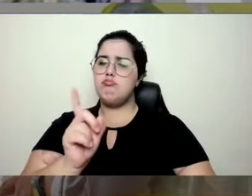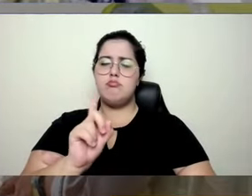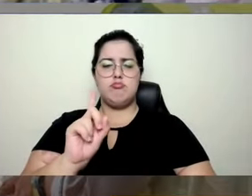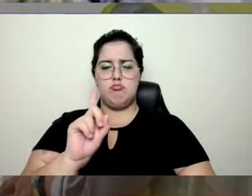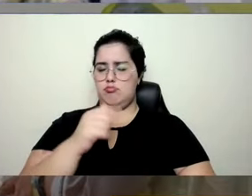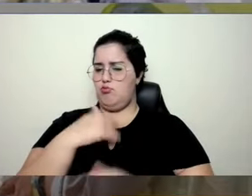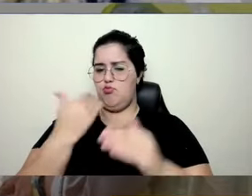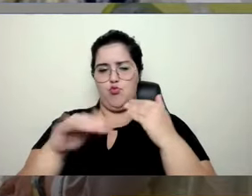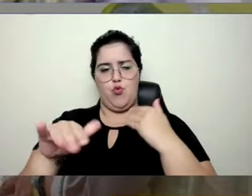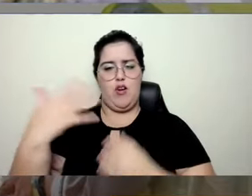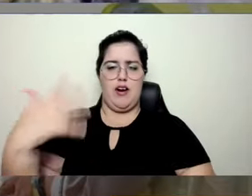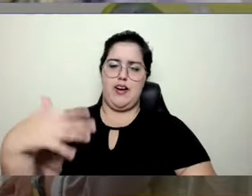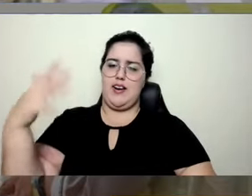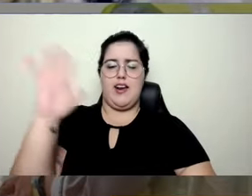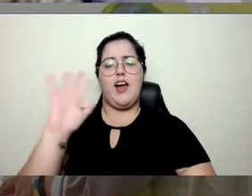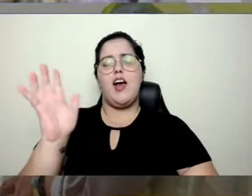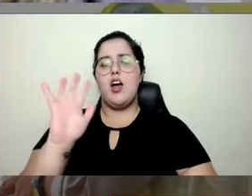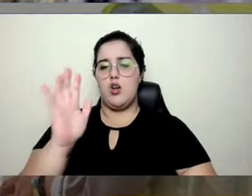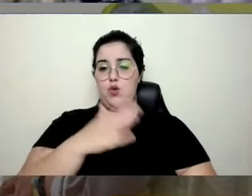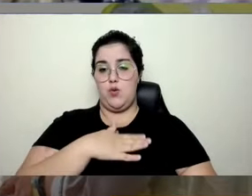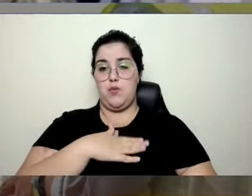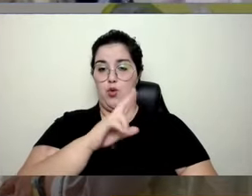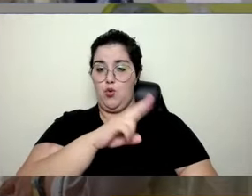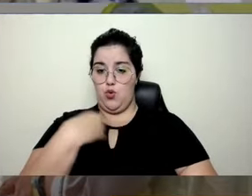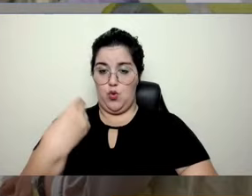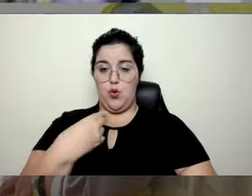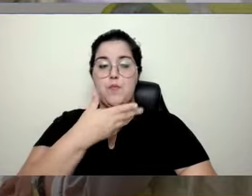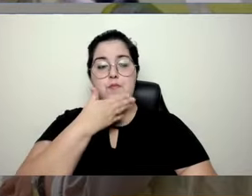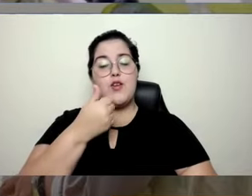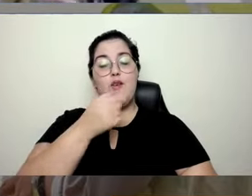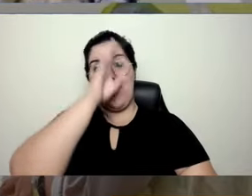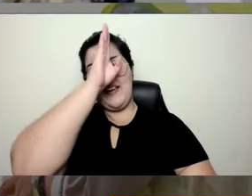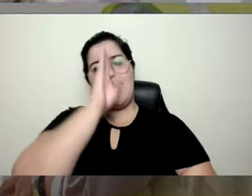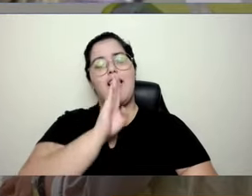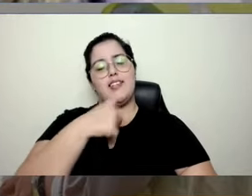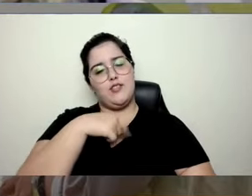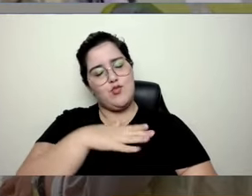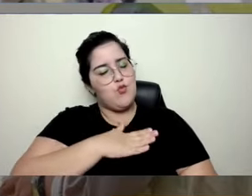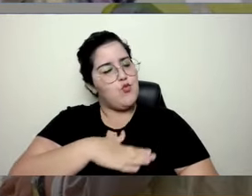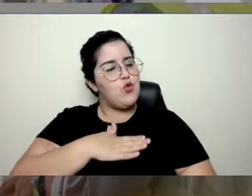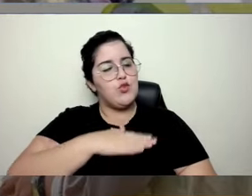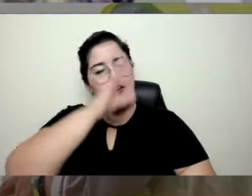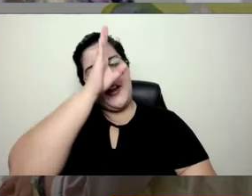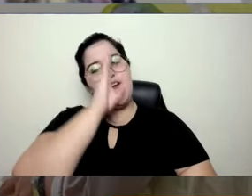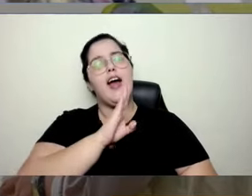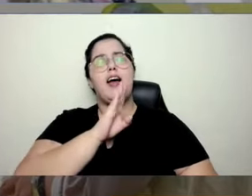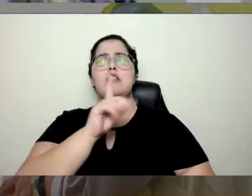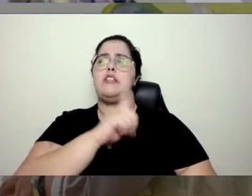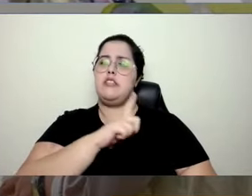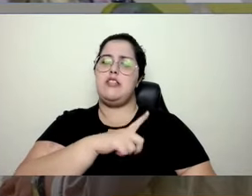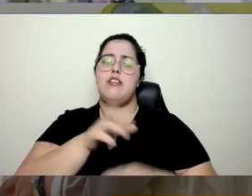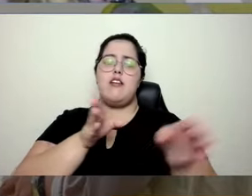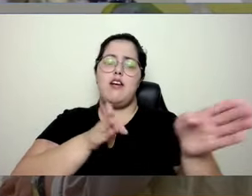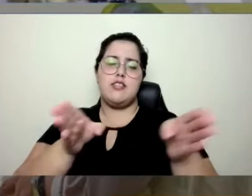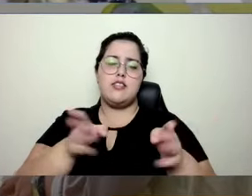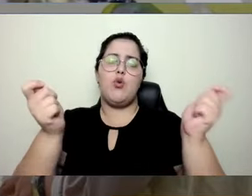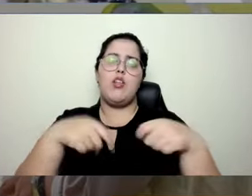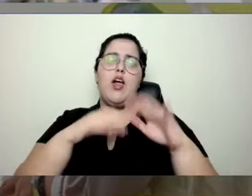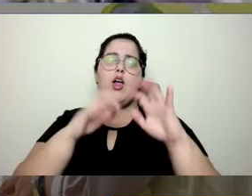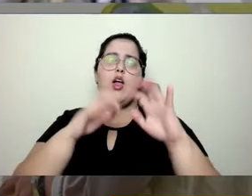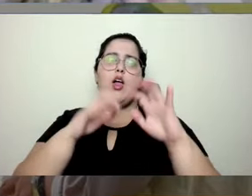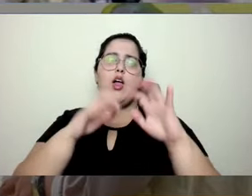Meu nome devia ser Fabiana Raulino Grátis, então eu gosto muito do que é acessível e democrático para todo mundo.